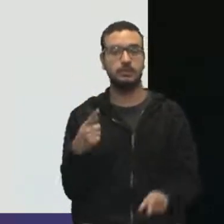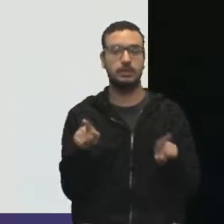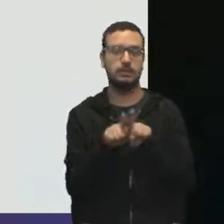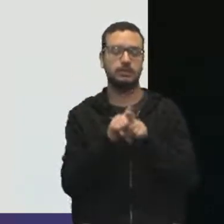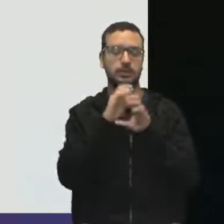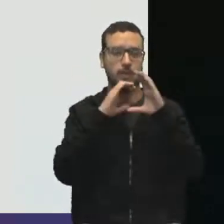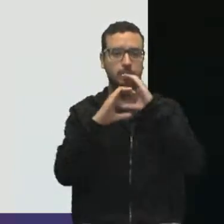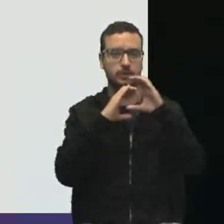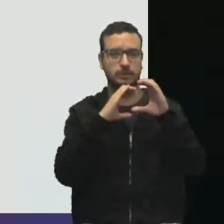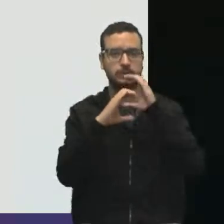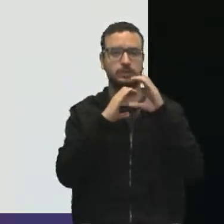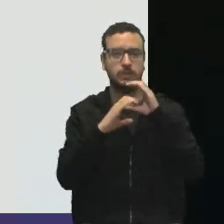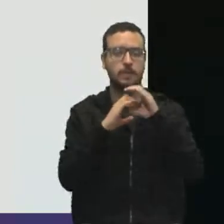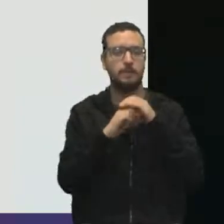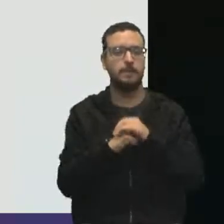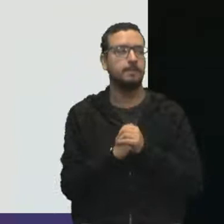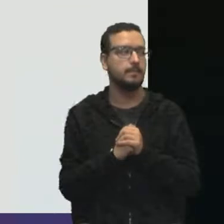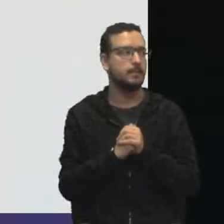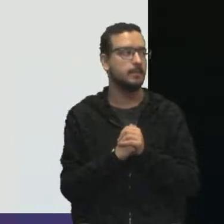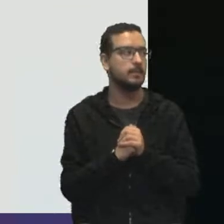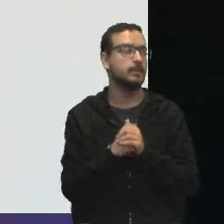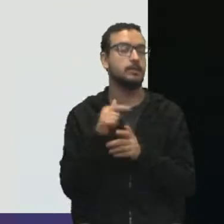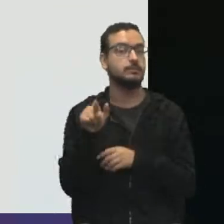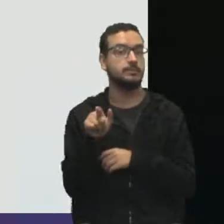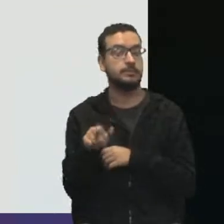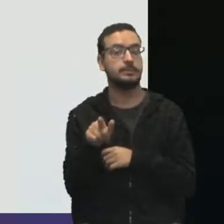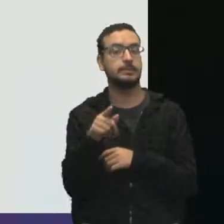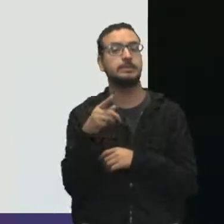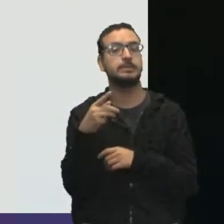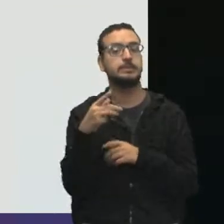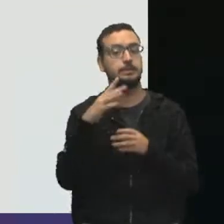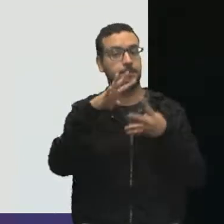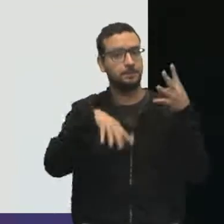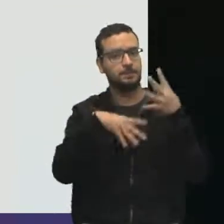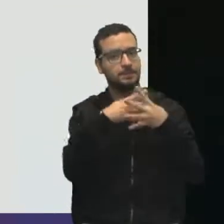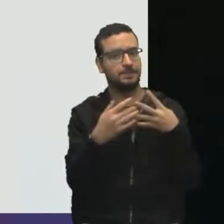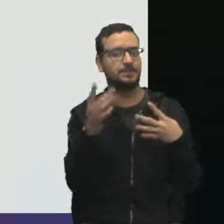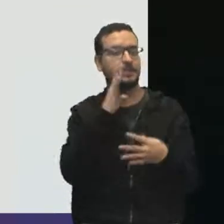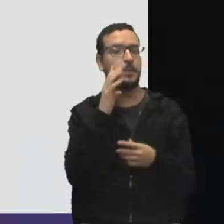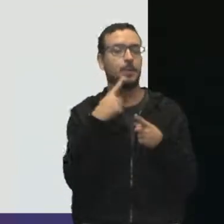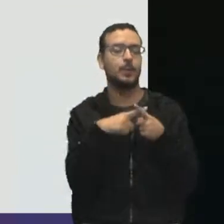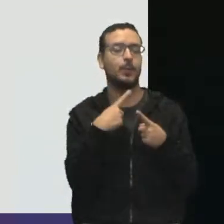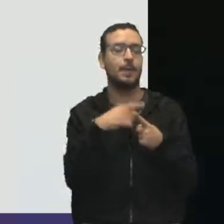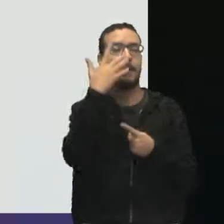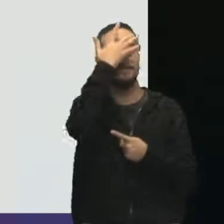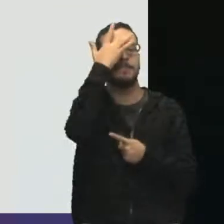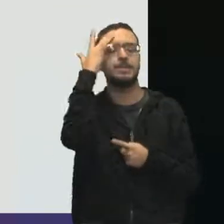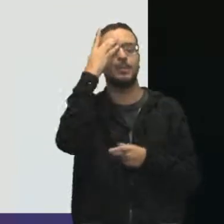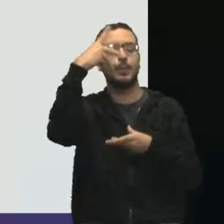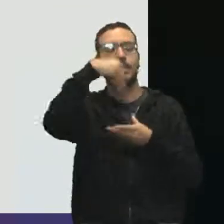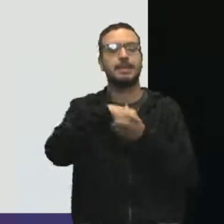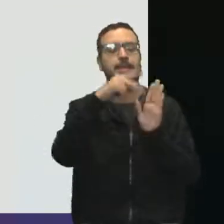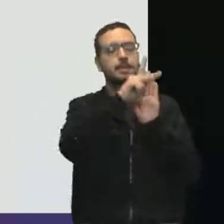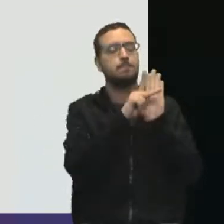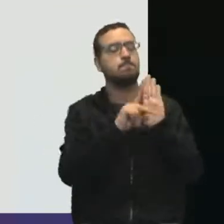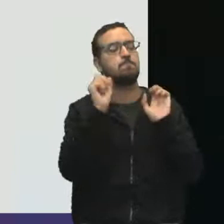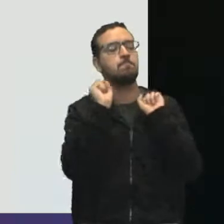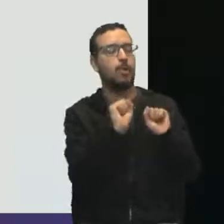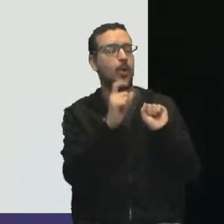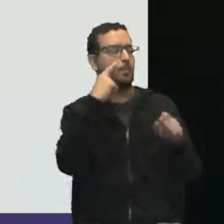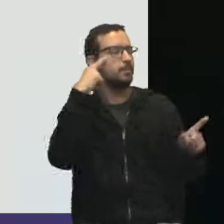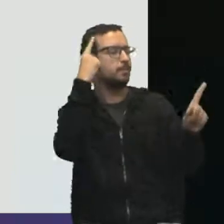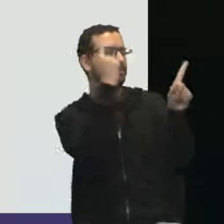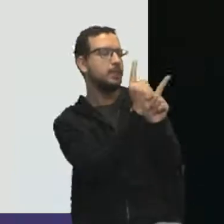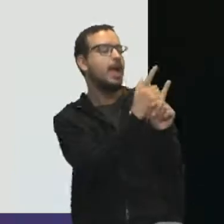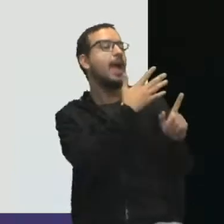comunicação. E essa matriz é bacana porque ela permite que as pessoas do projeto possam se identificar com o